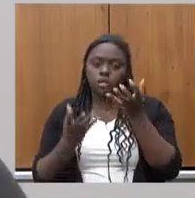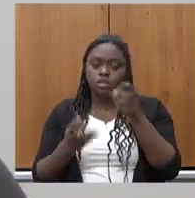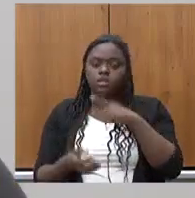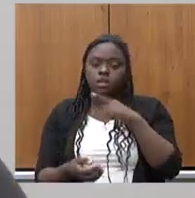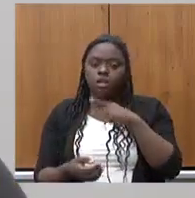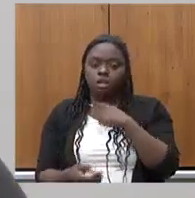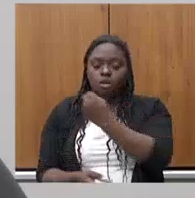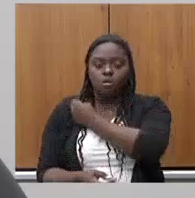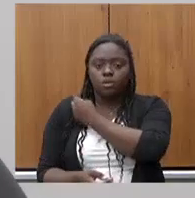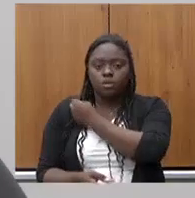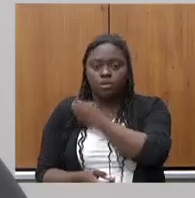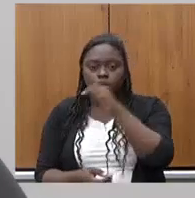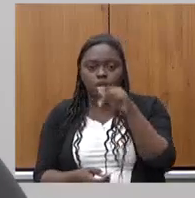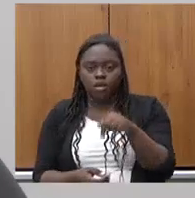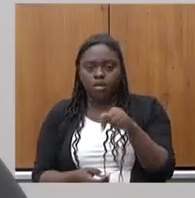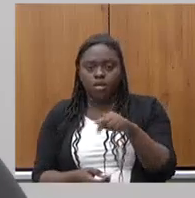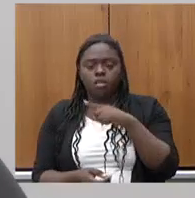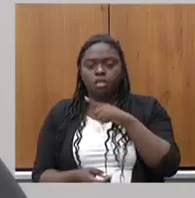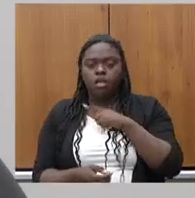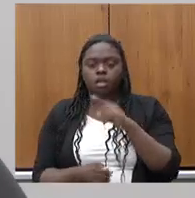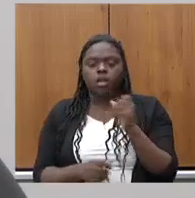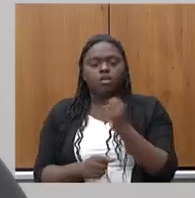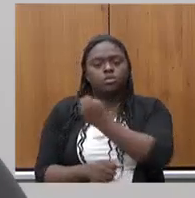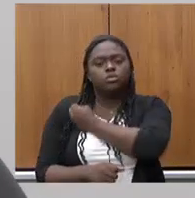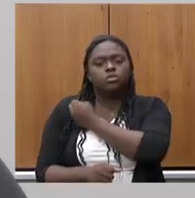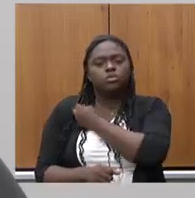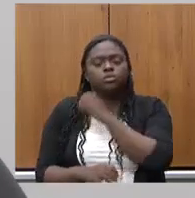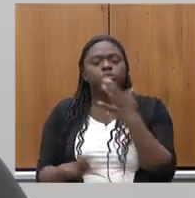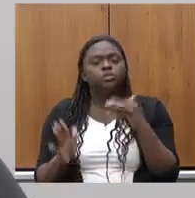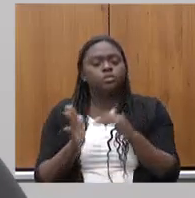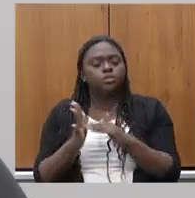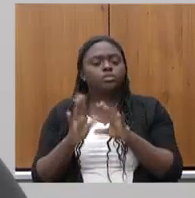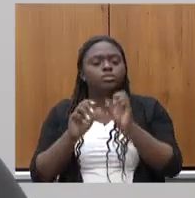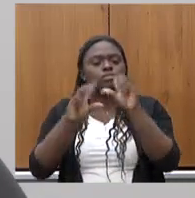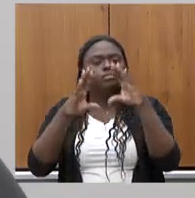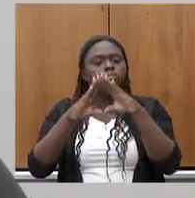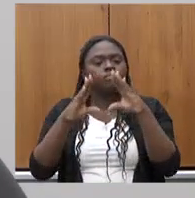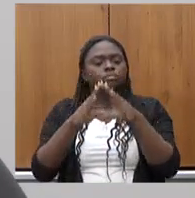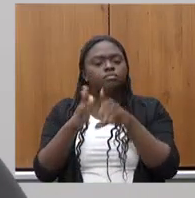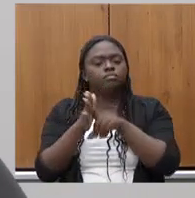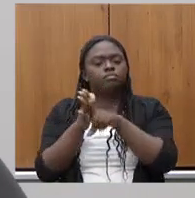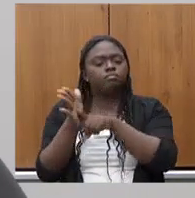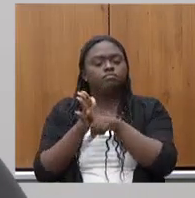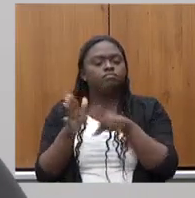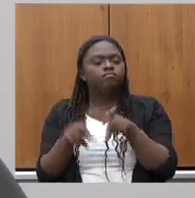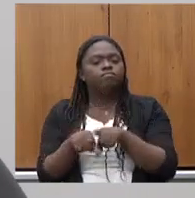eu trouxe esses números todos nossa assembleia fiscaliza também o deve se recordar